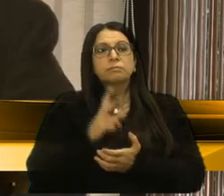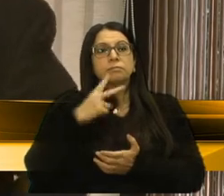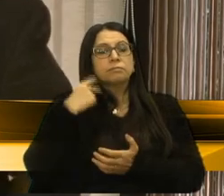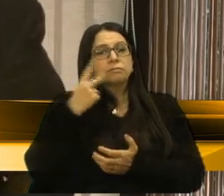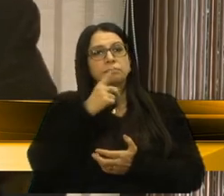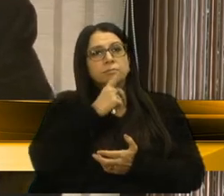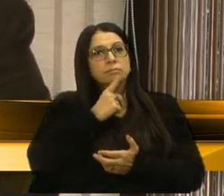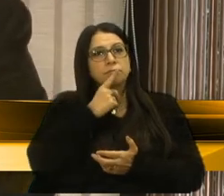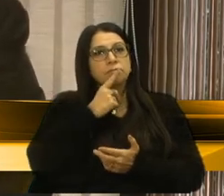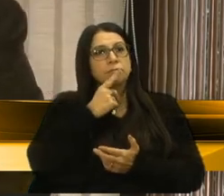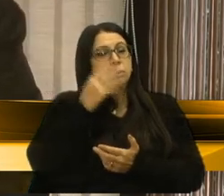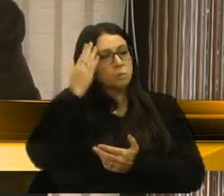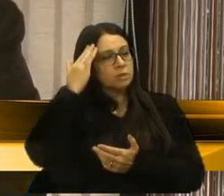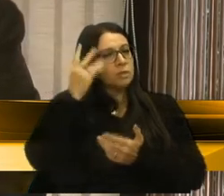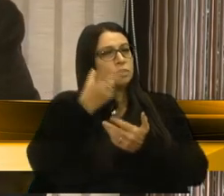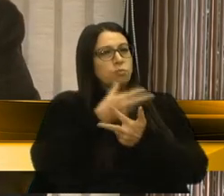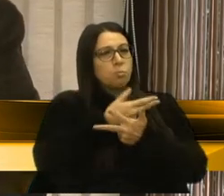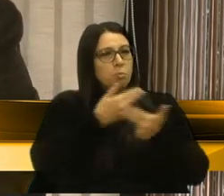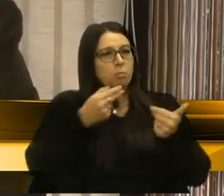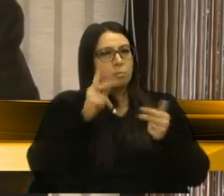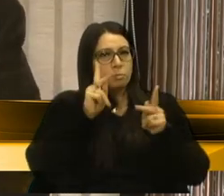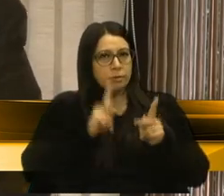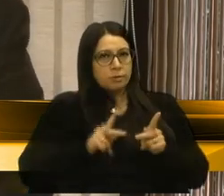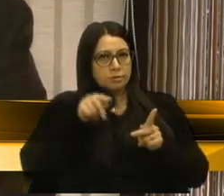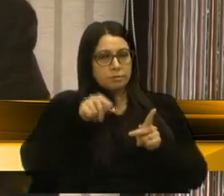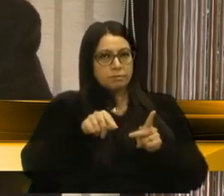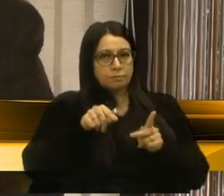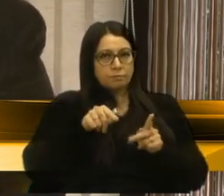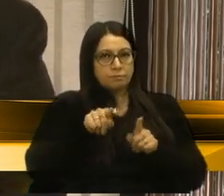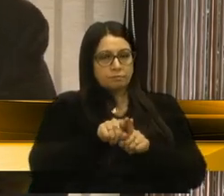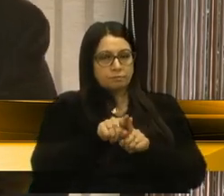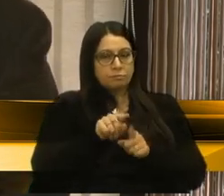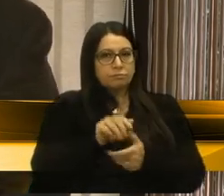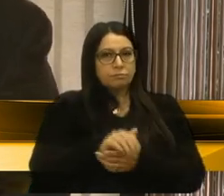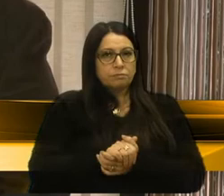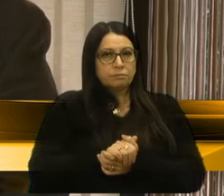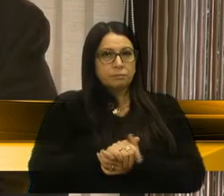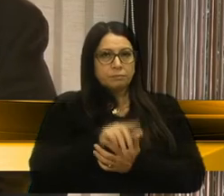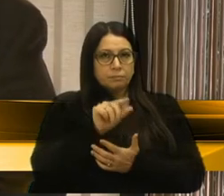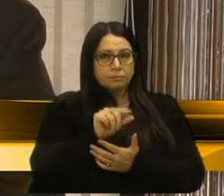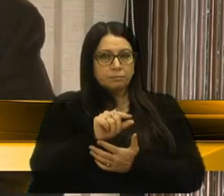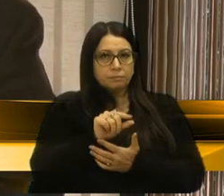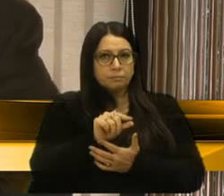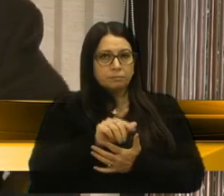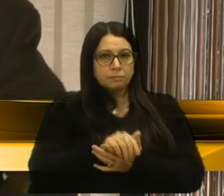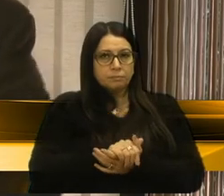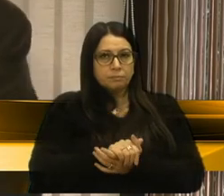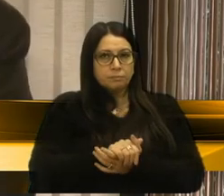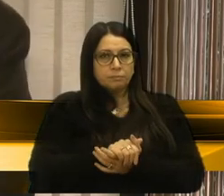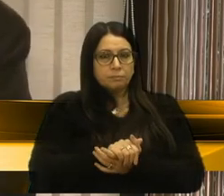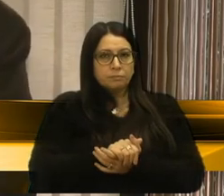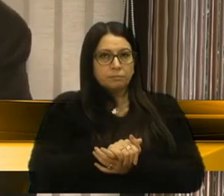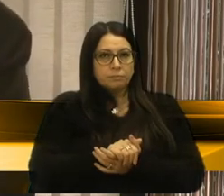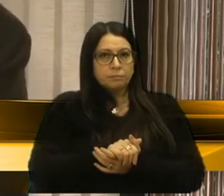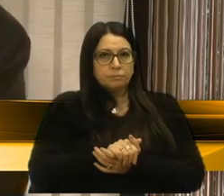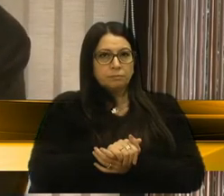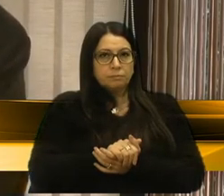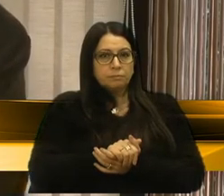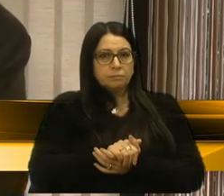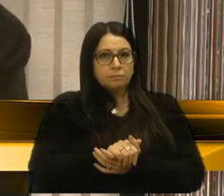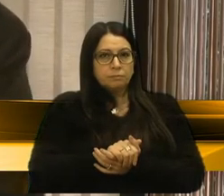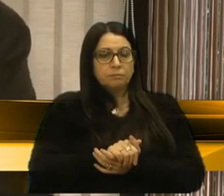eu sei que tem várias pessoas, inclusive, hoje estaremos aqui, daqui a pouco mais, também tratando de um assunto,